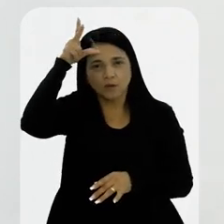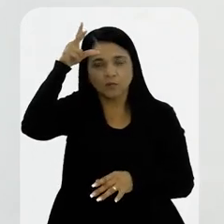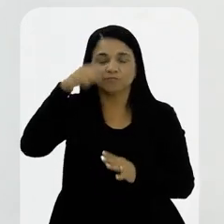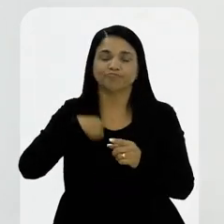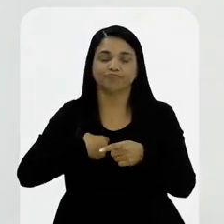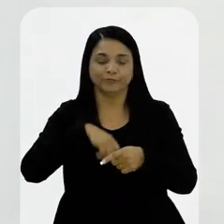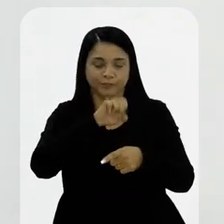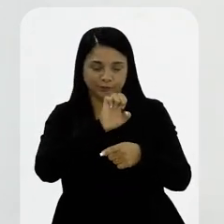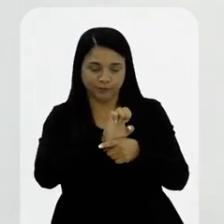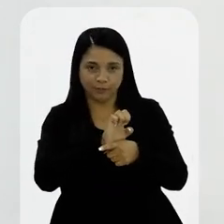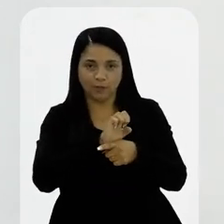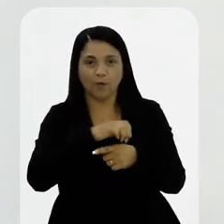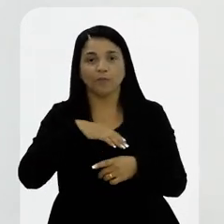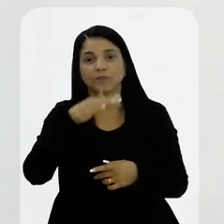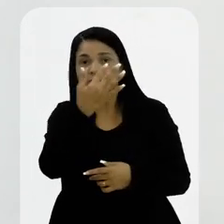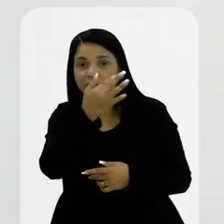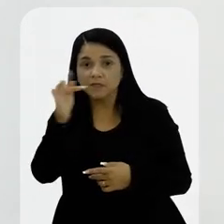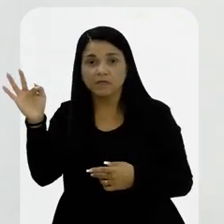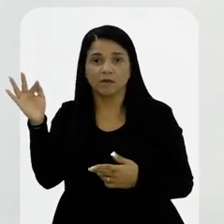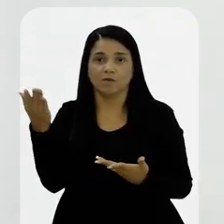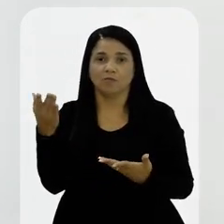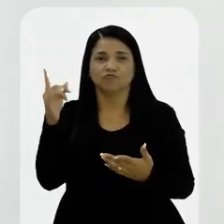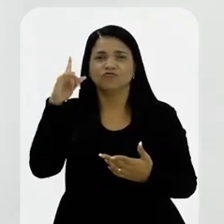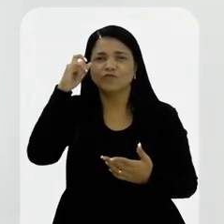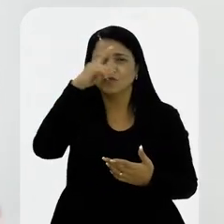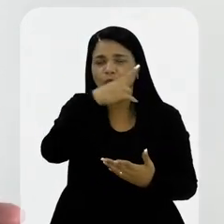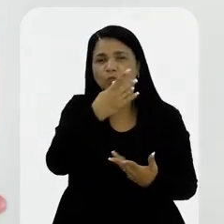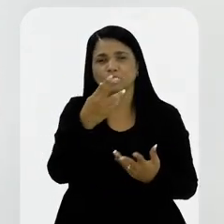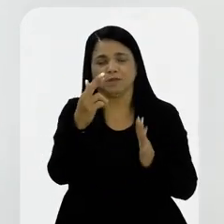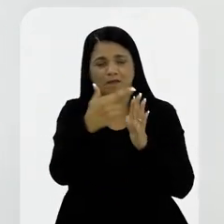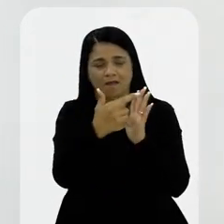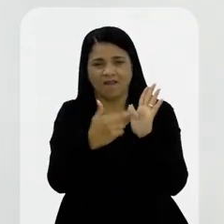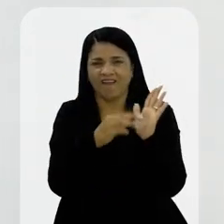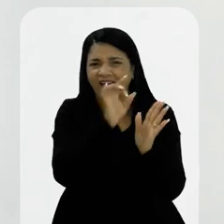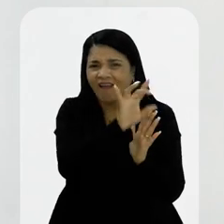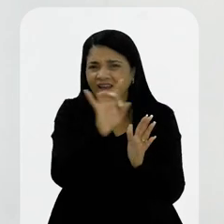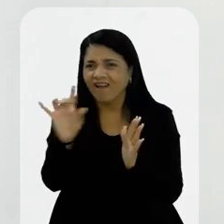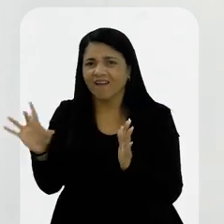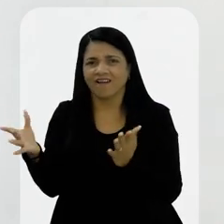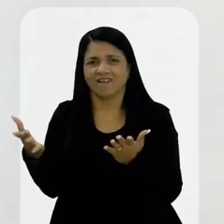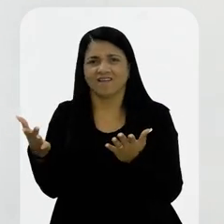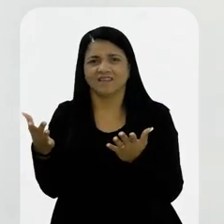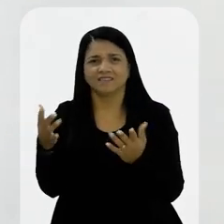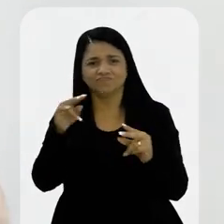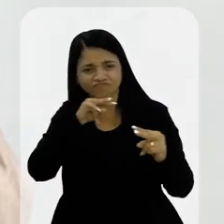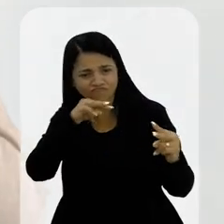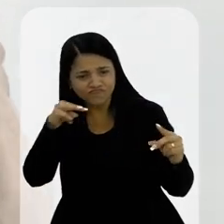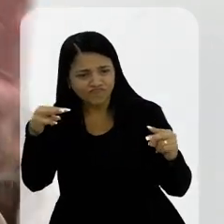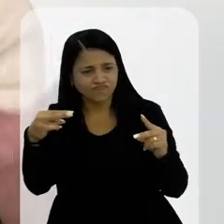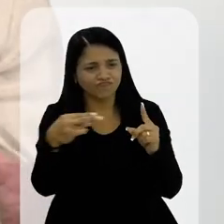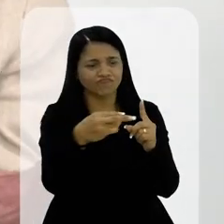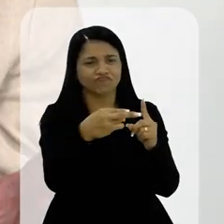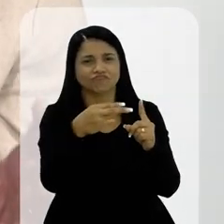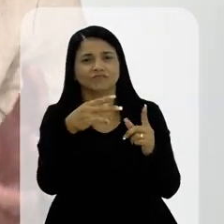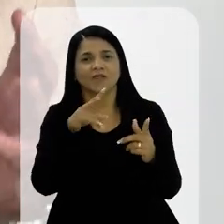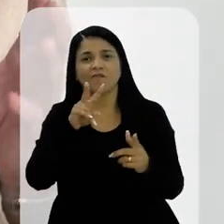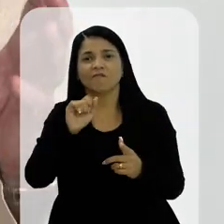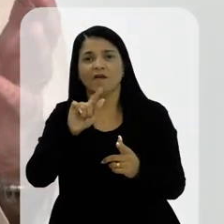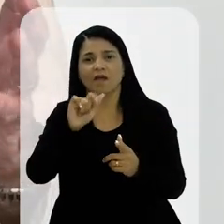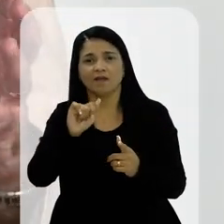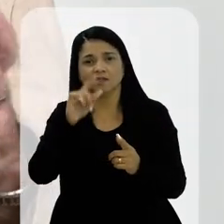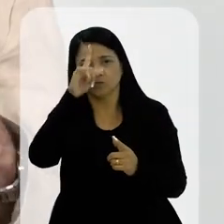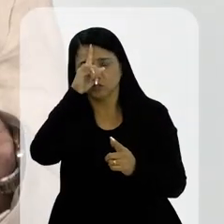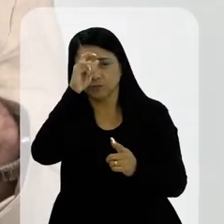municipal, estadual e federal. Então, dificulta muitas vezes a visualização dessas